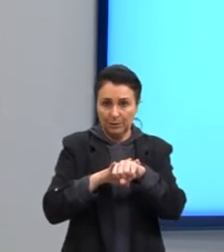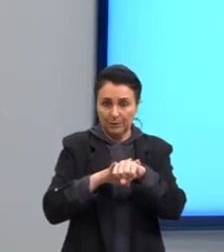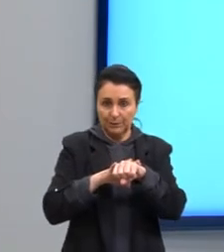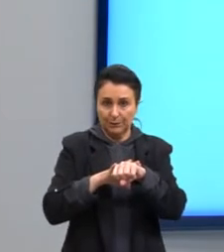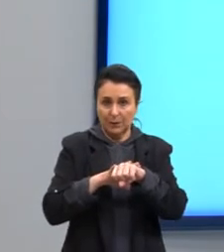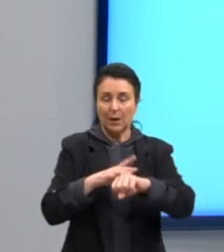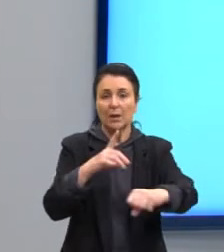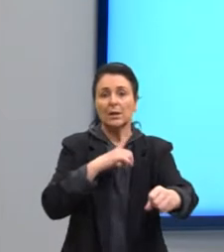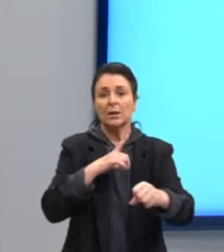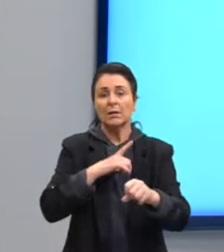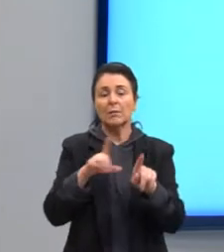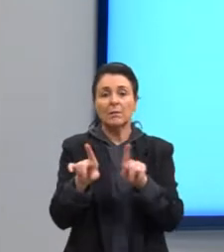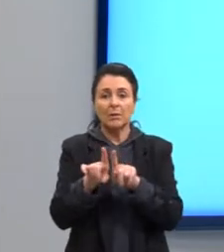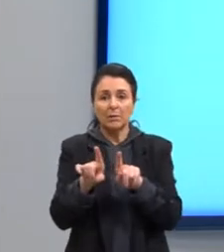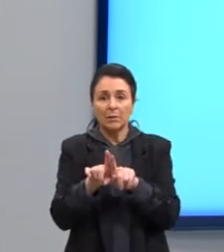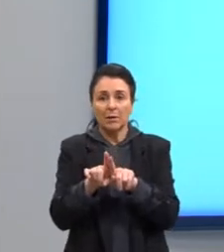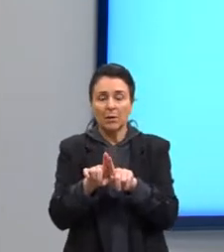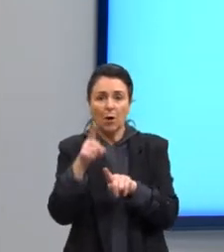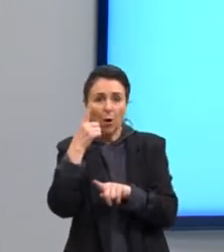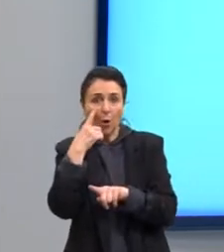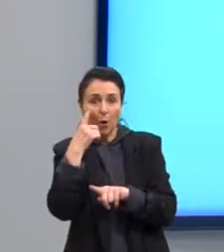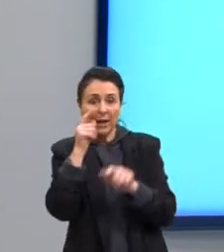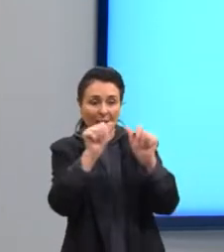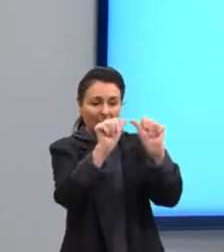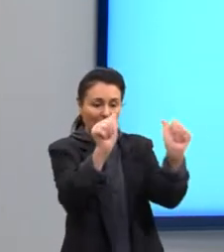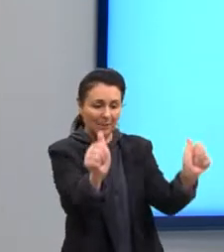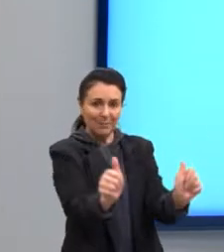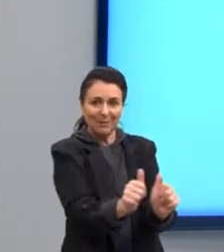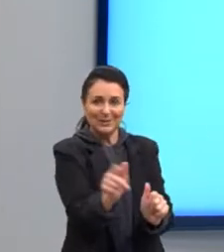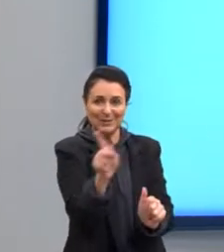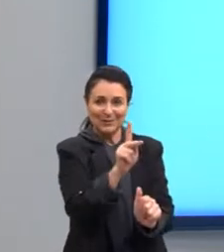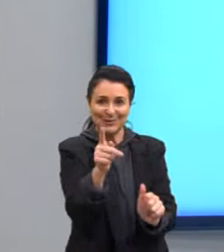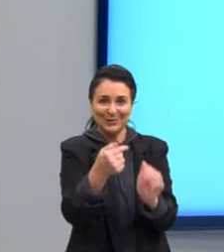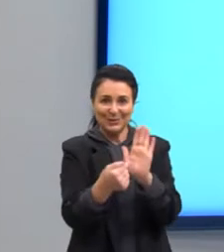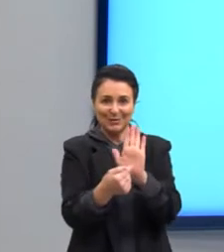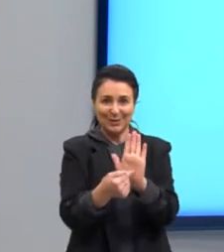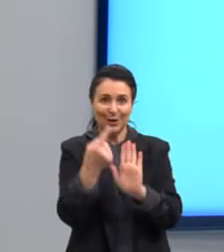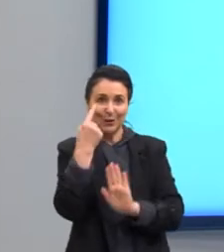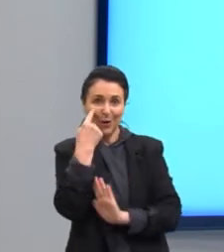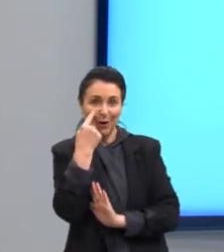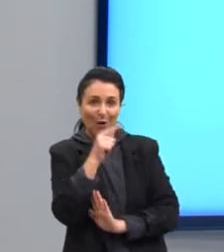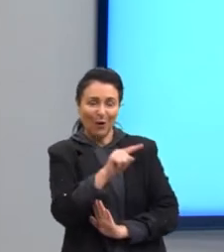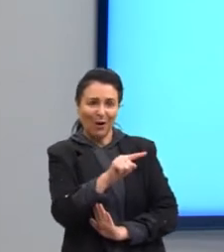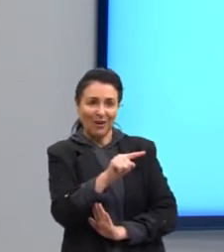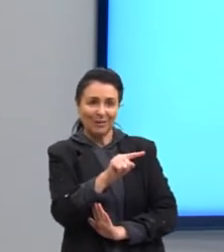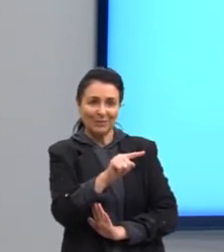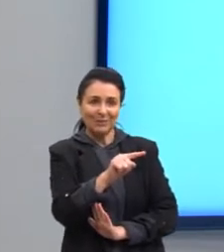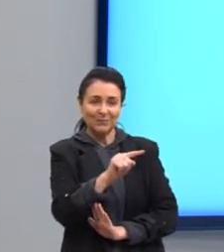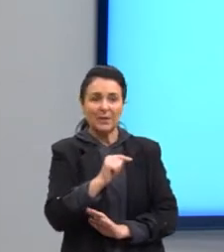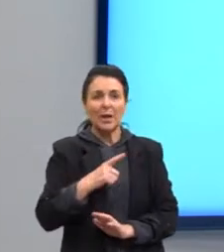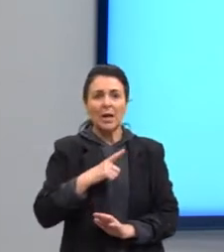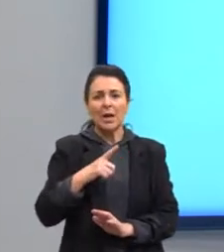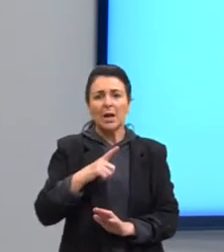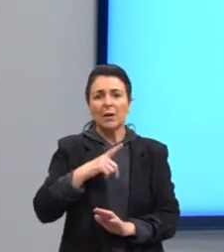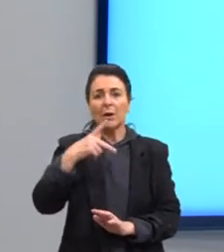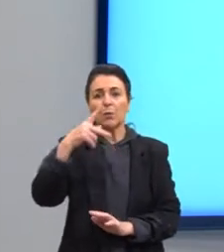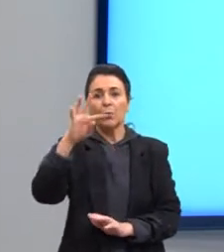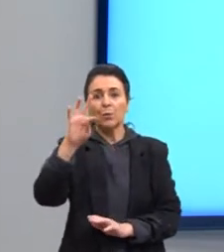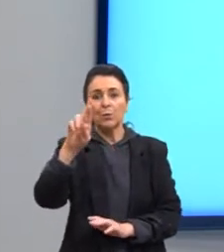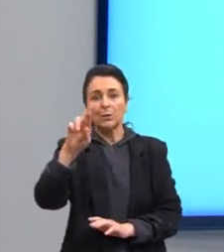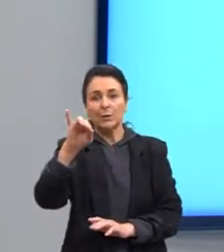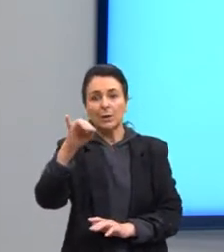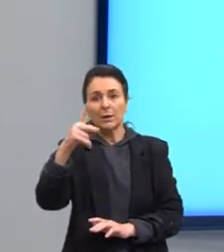Aqui também nós temos... Olha que carinha simpático a carinha dele, ó. Esse aqui é o tripanossoma